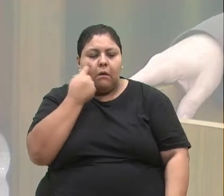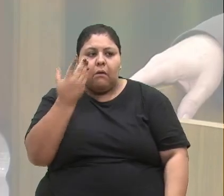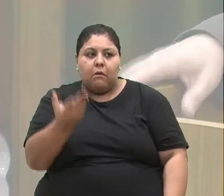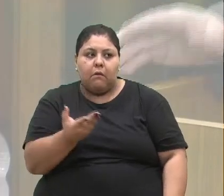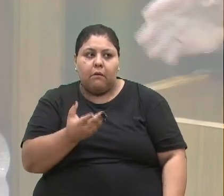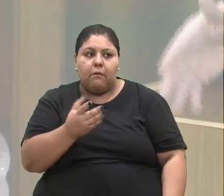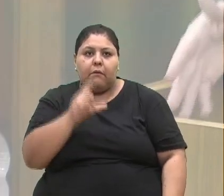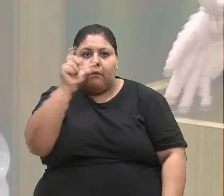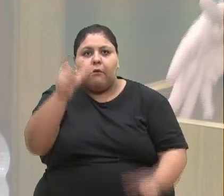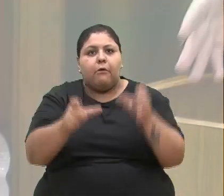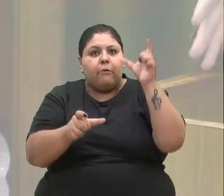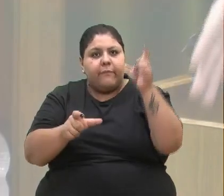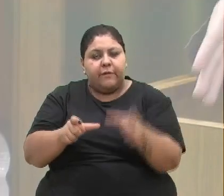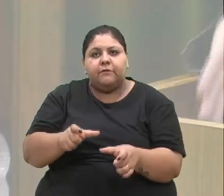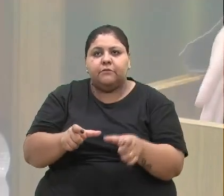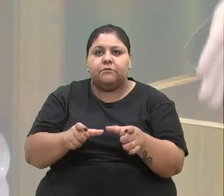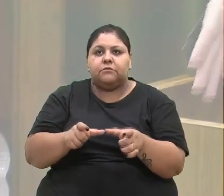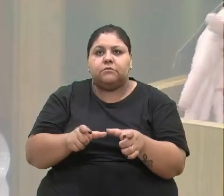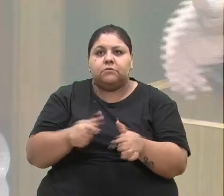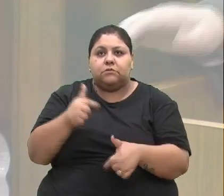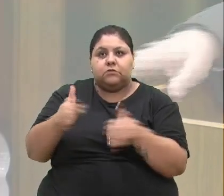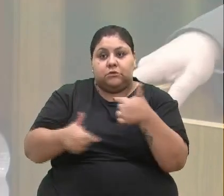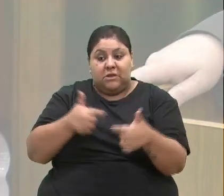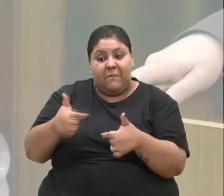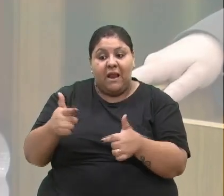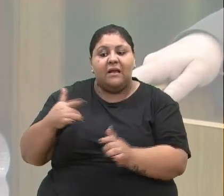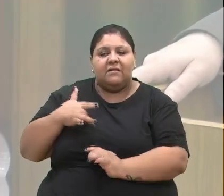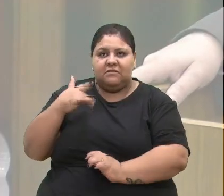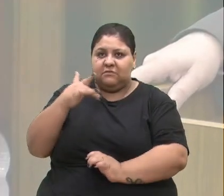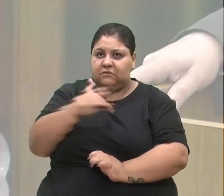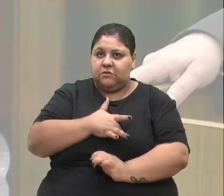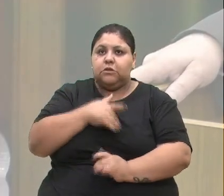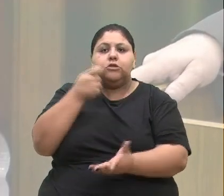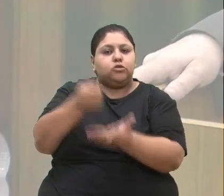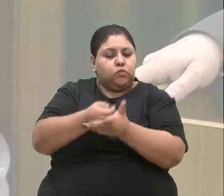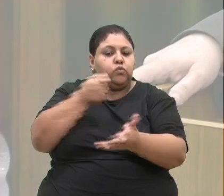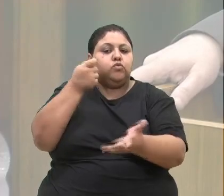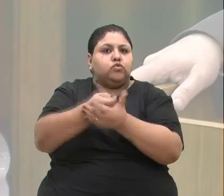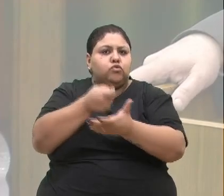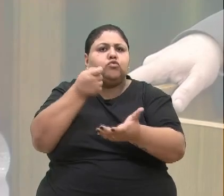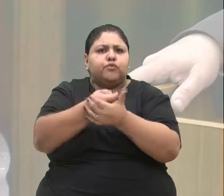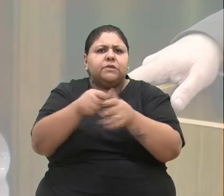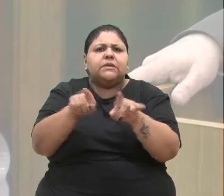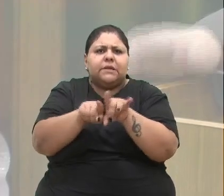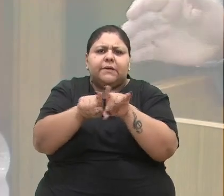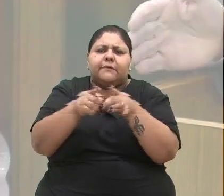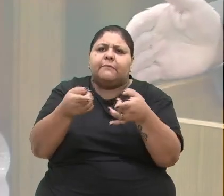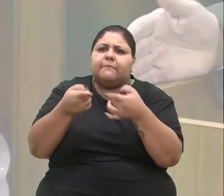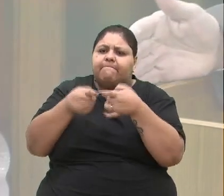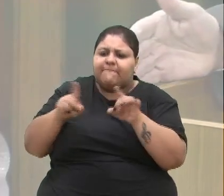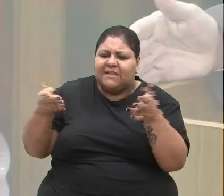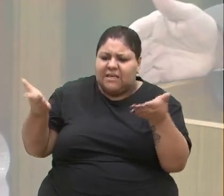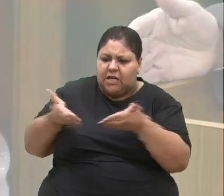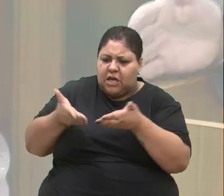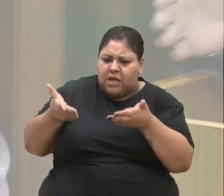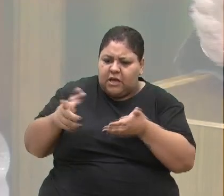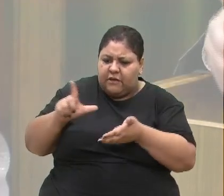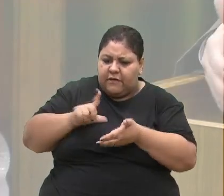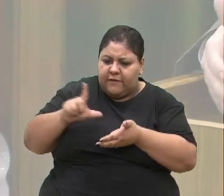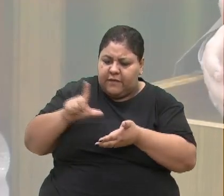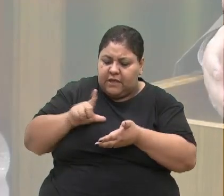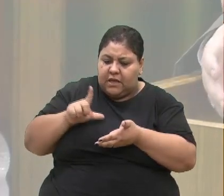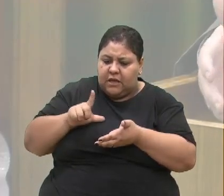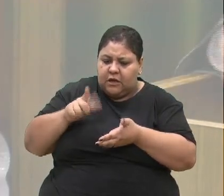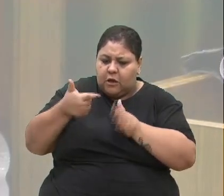o pessoal mais específico em atuação na área da saúde, luta e batalha quanto a isso, mas agora tem respingado